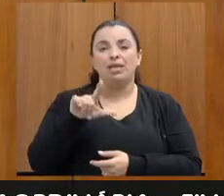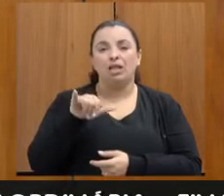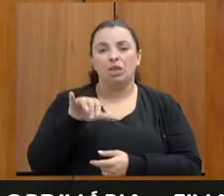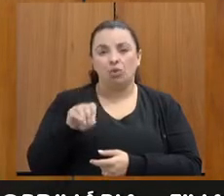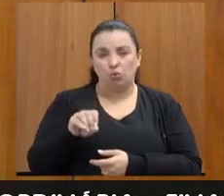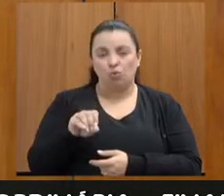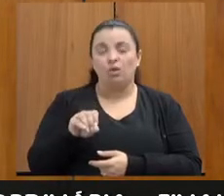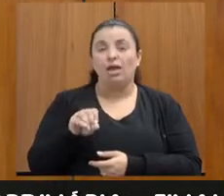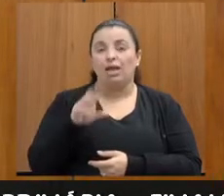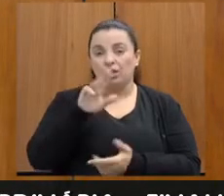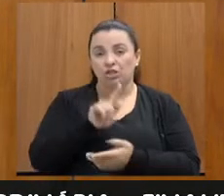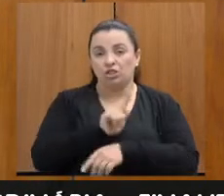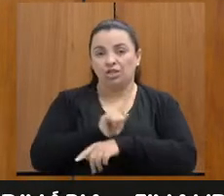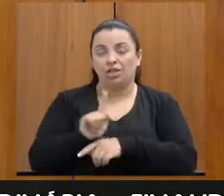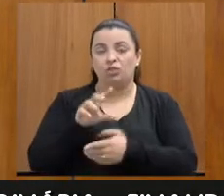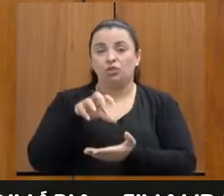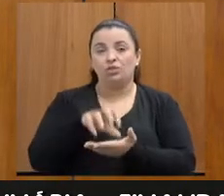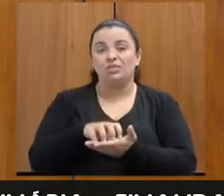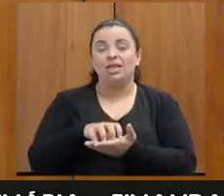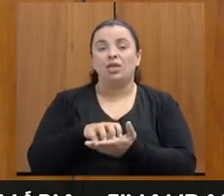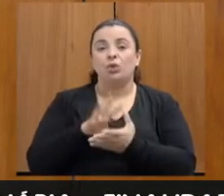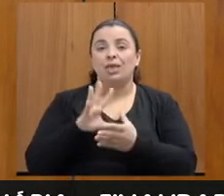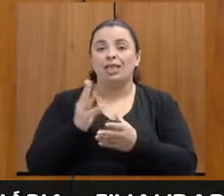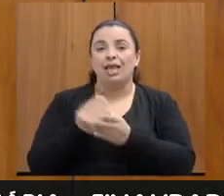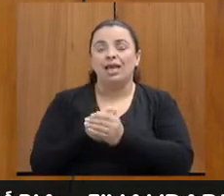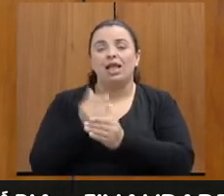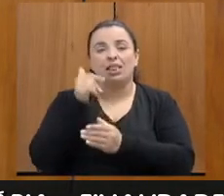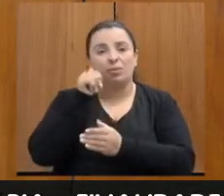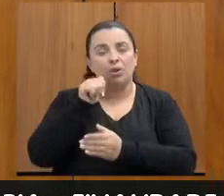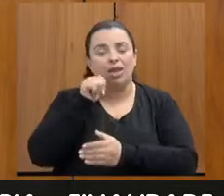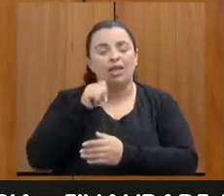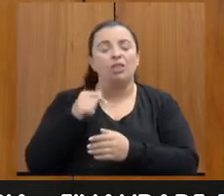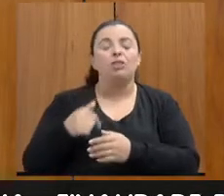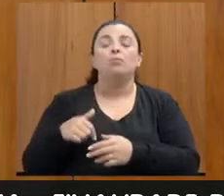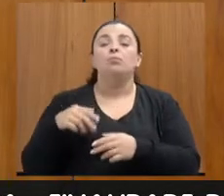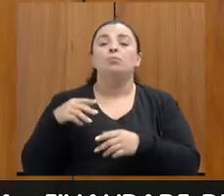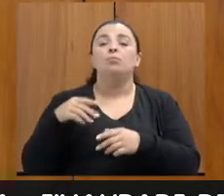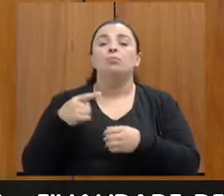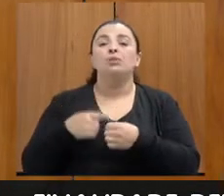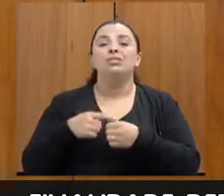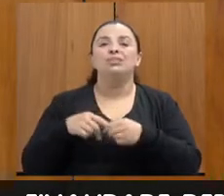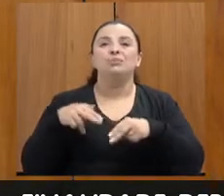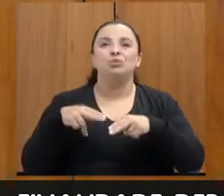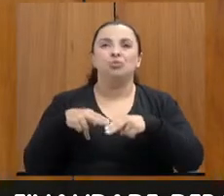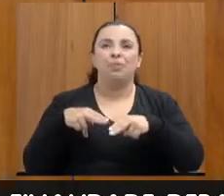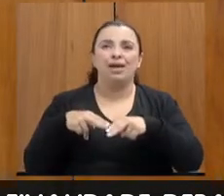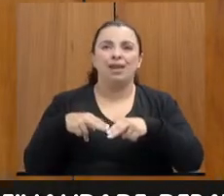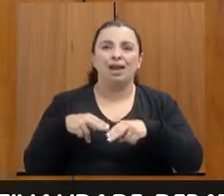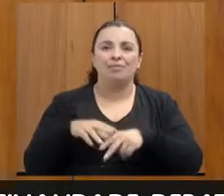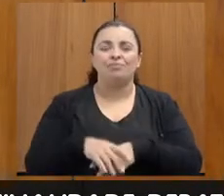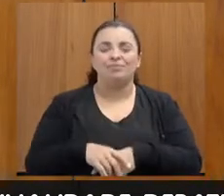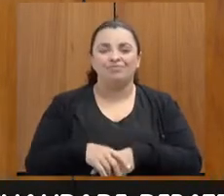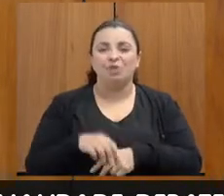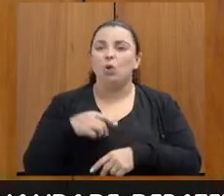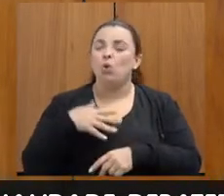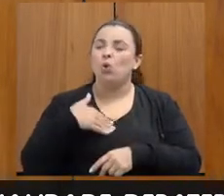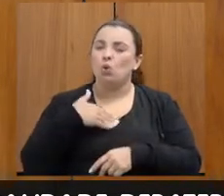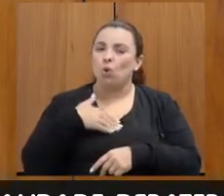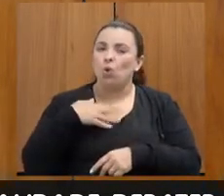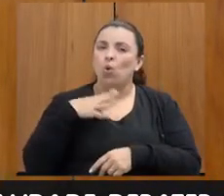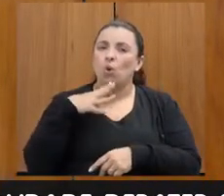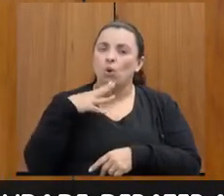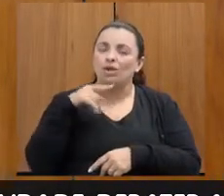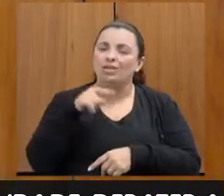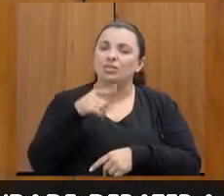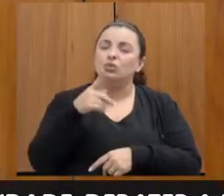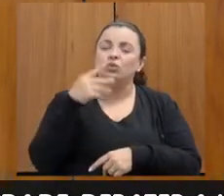Integrado da Mulher do município de Uberaba. Muito obrigada, Jussiara. Gostei muito de conhecer a experiência aí de vocês e